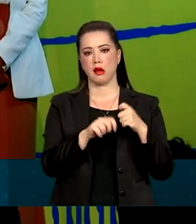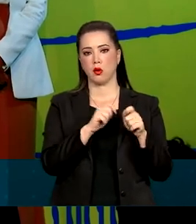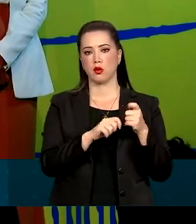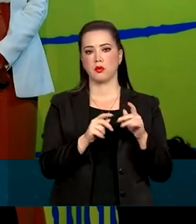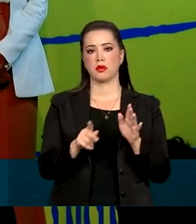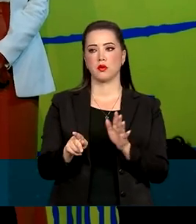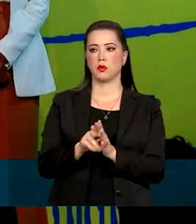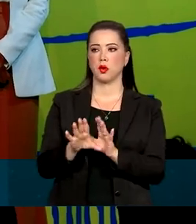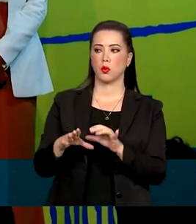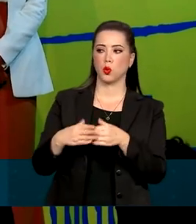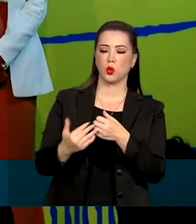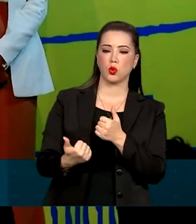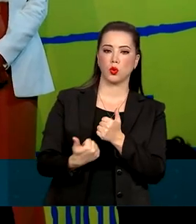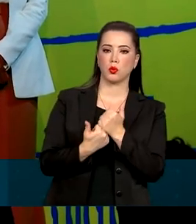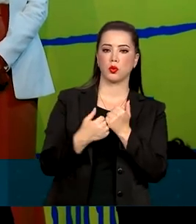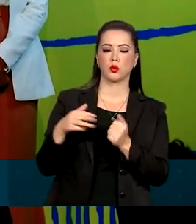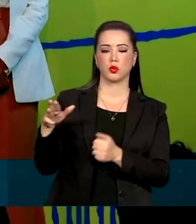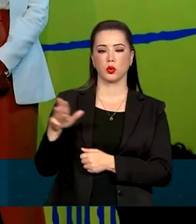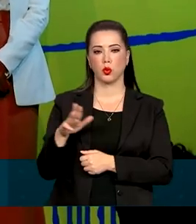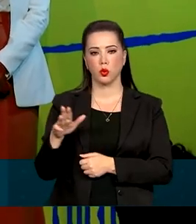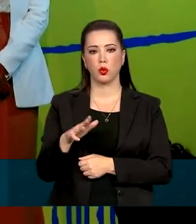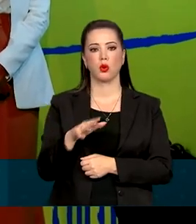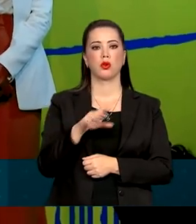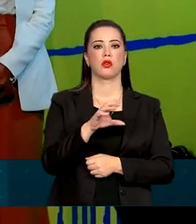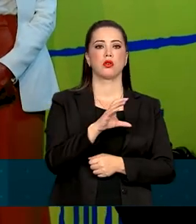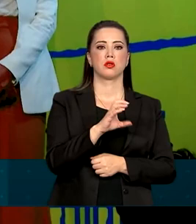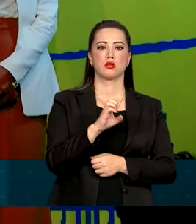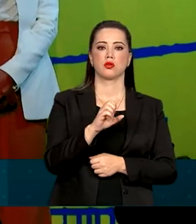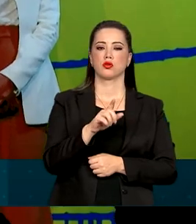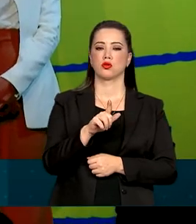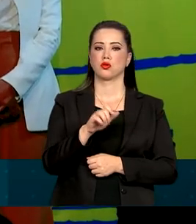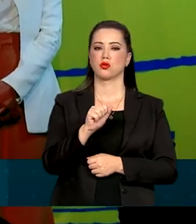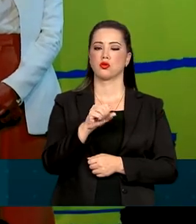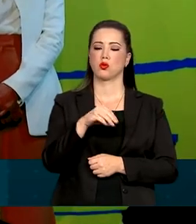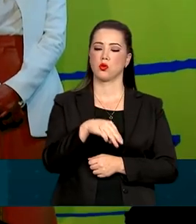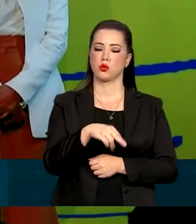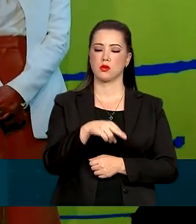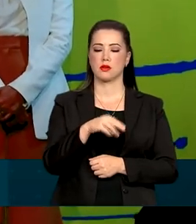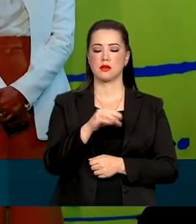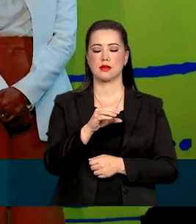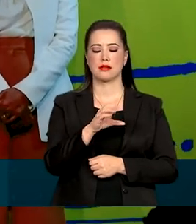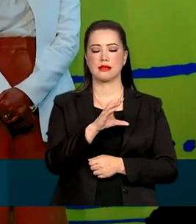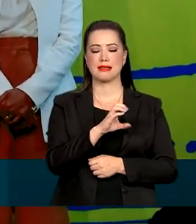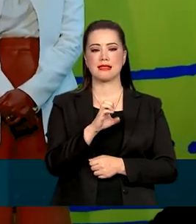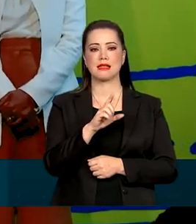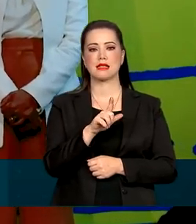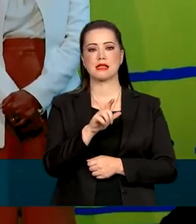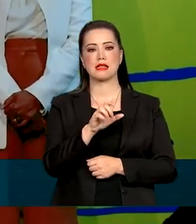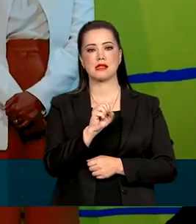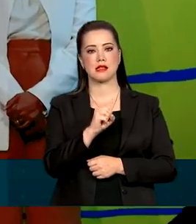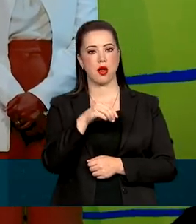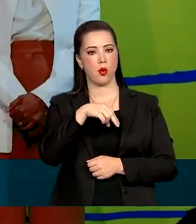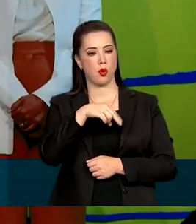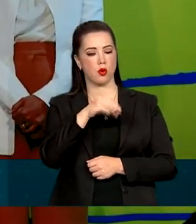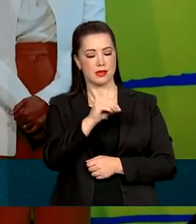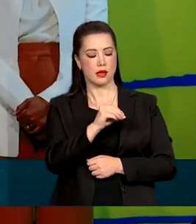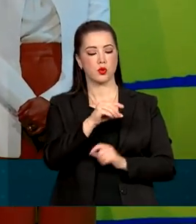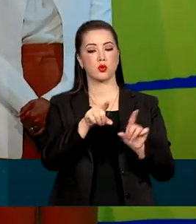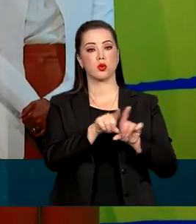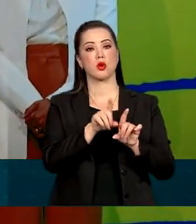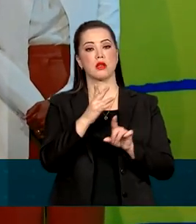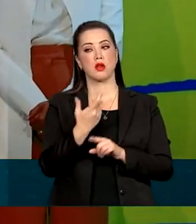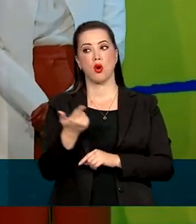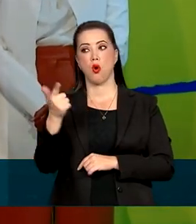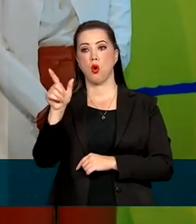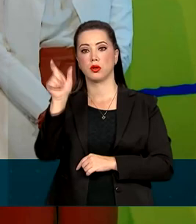presidente Lula, com o Celso Amorim, o Itamaraty, o Ministério do Planejamento, que tem também a área de